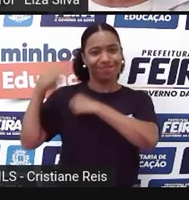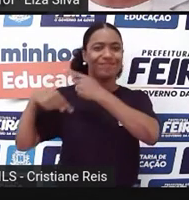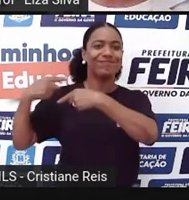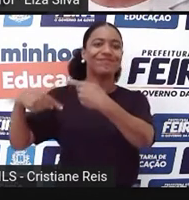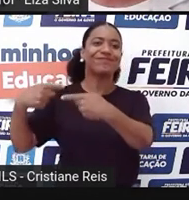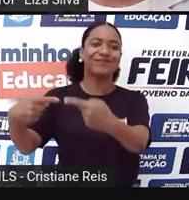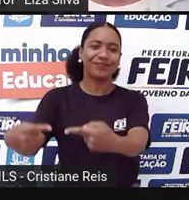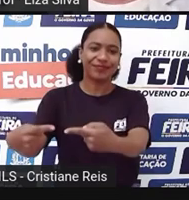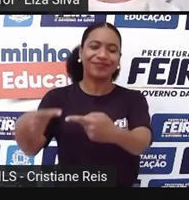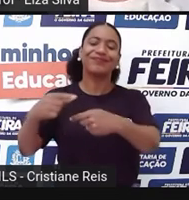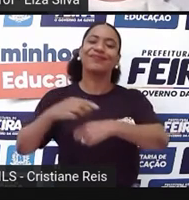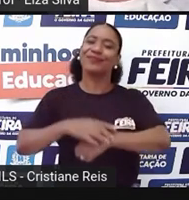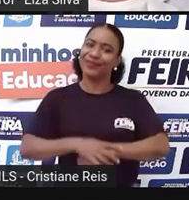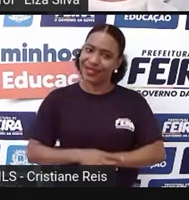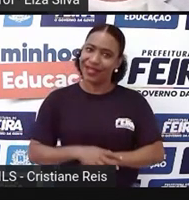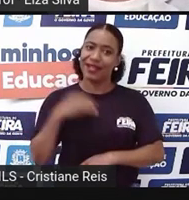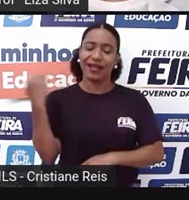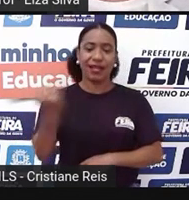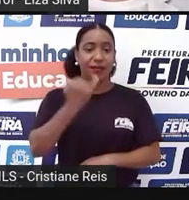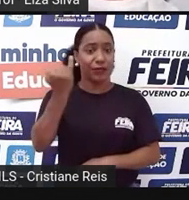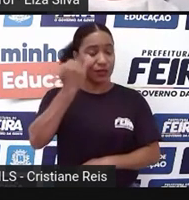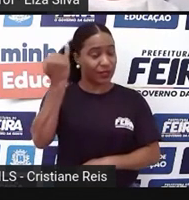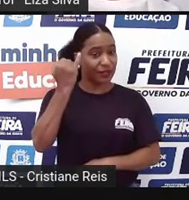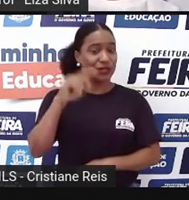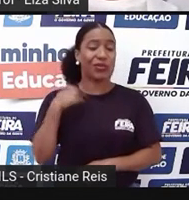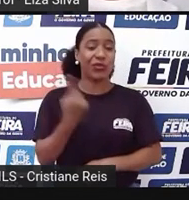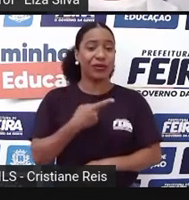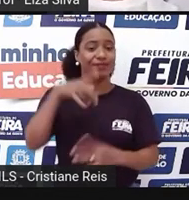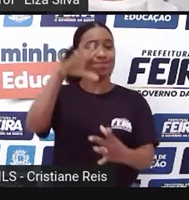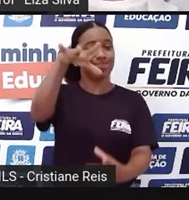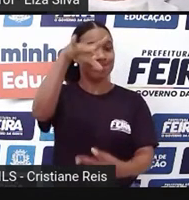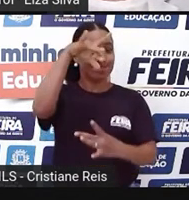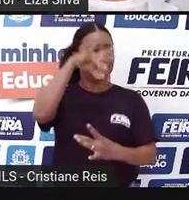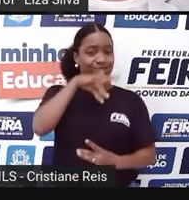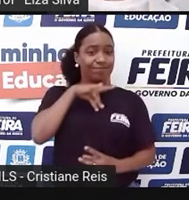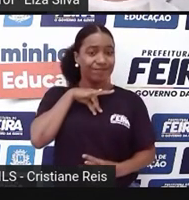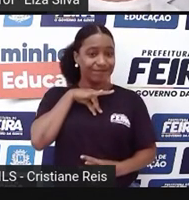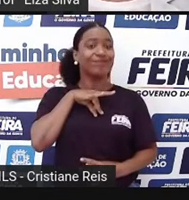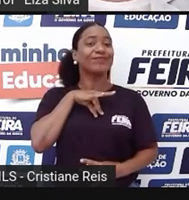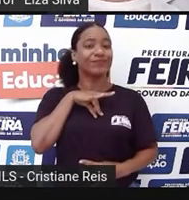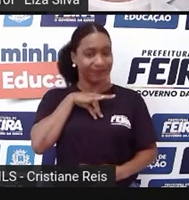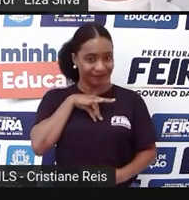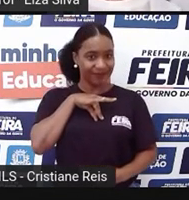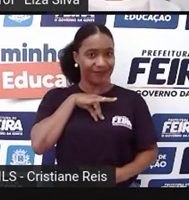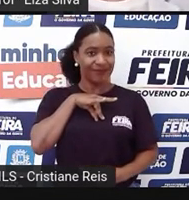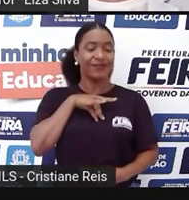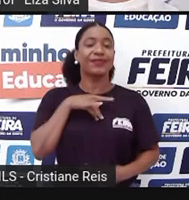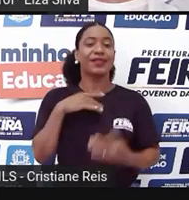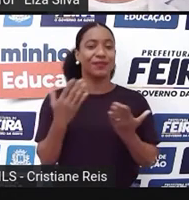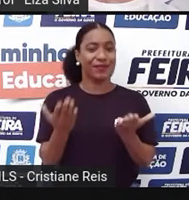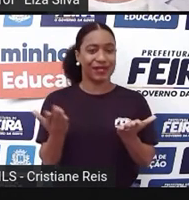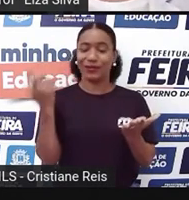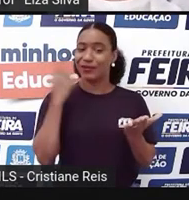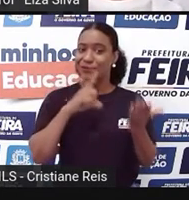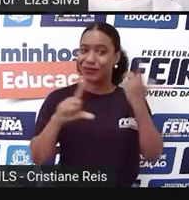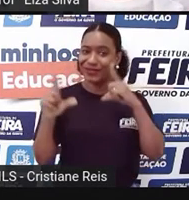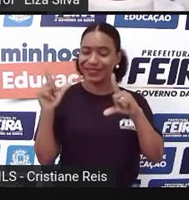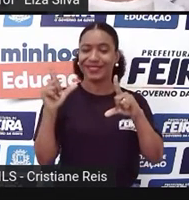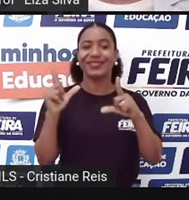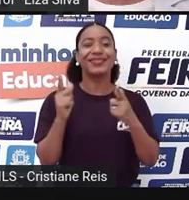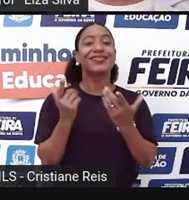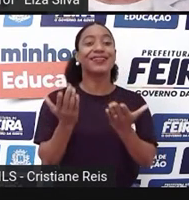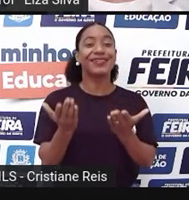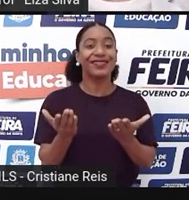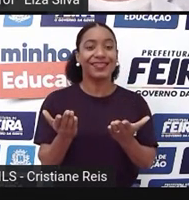presente na nossa vida essa verdade. Para que a gente consiga, change we need. Para que a gente